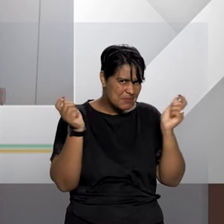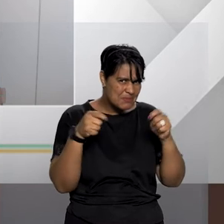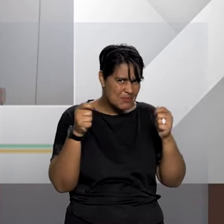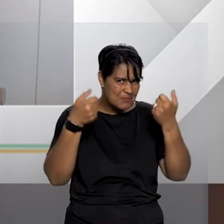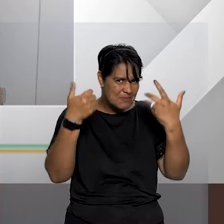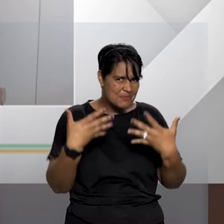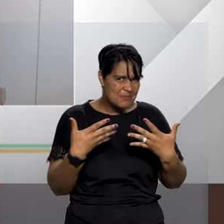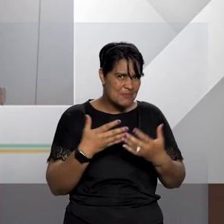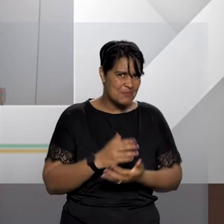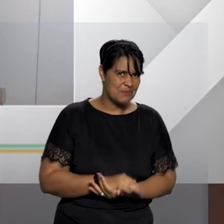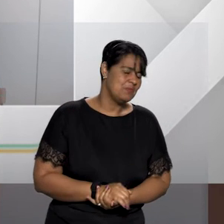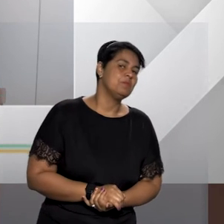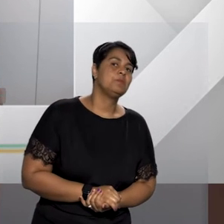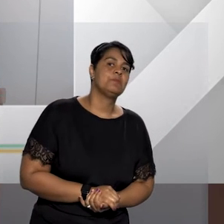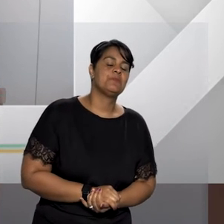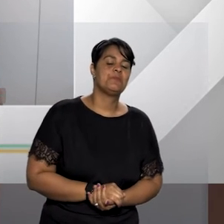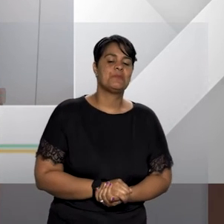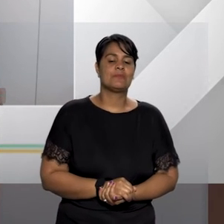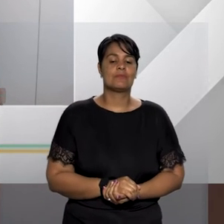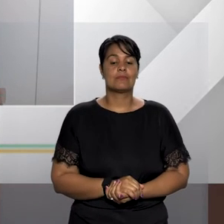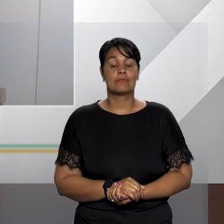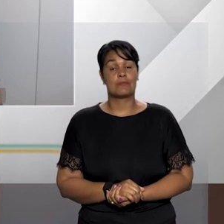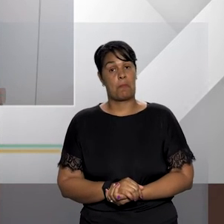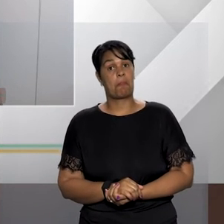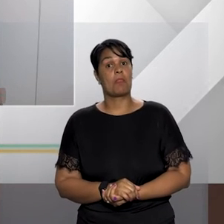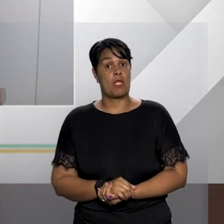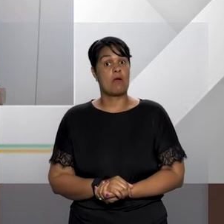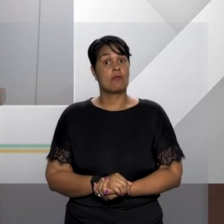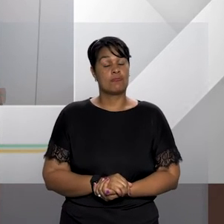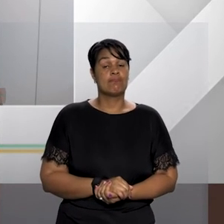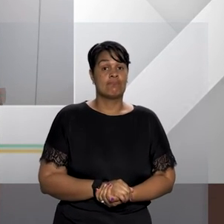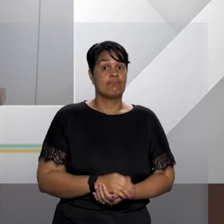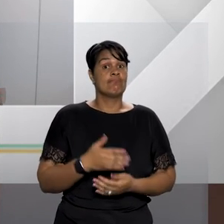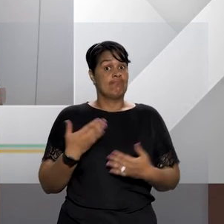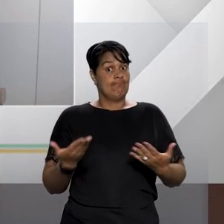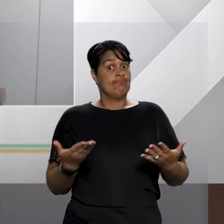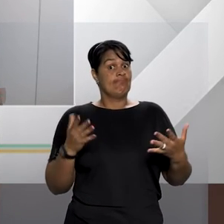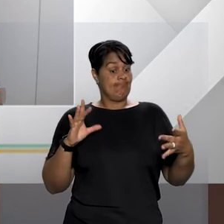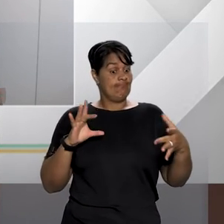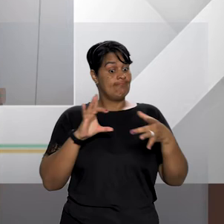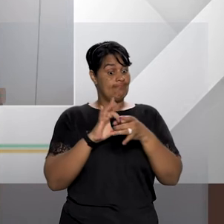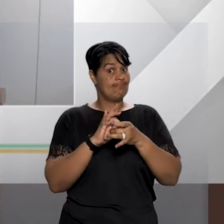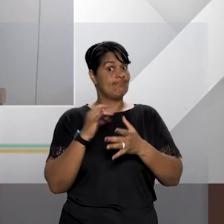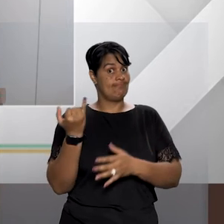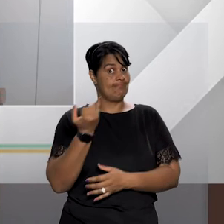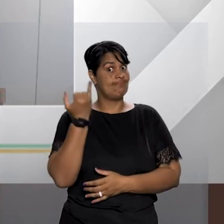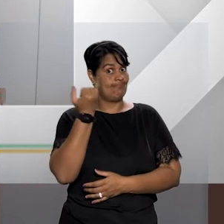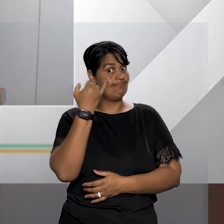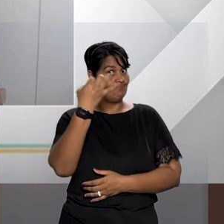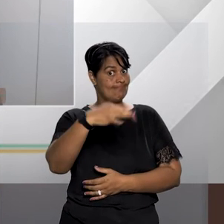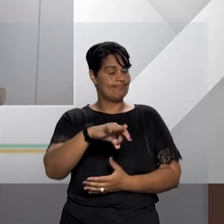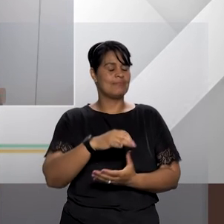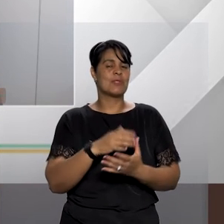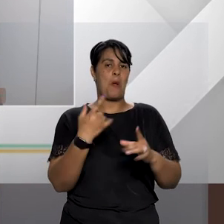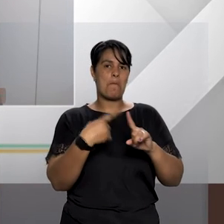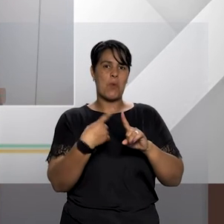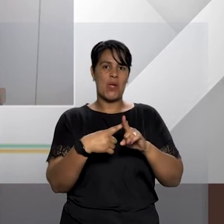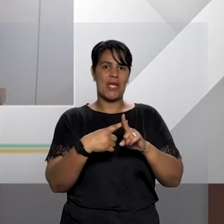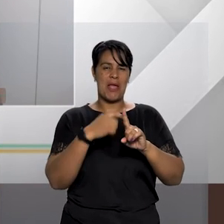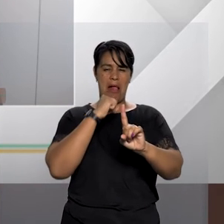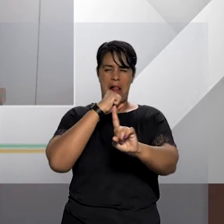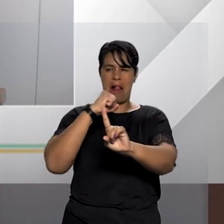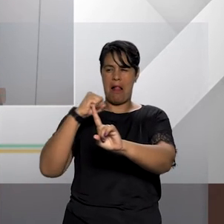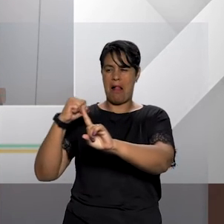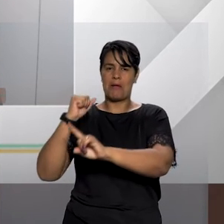pra gente então essa é uma conexão muito importante que vocês fazem porque o feminicídio não é a primeira